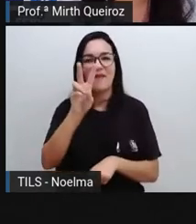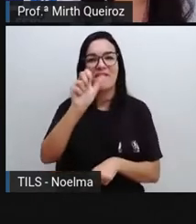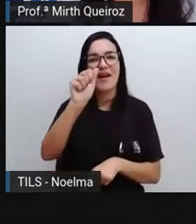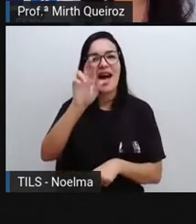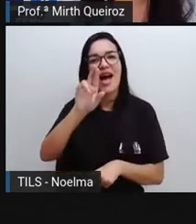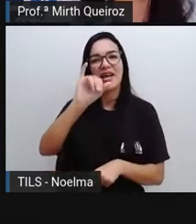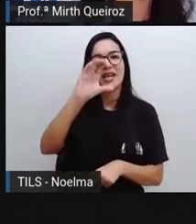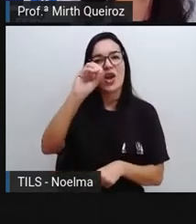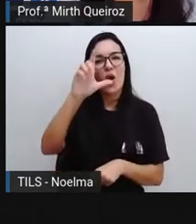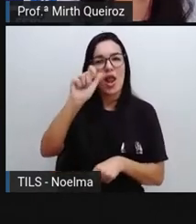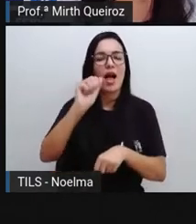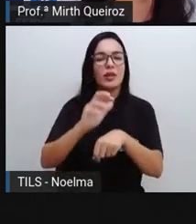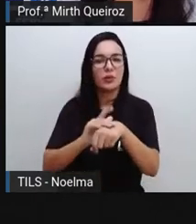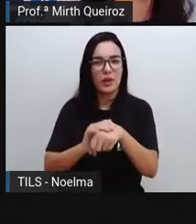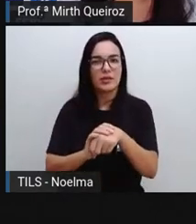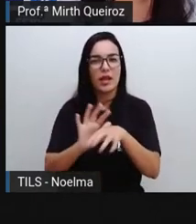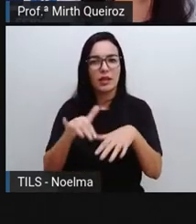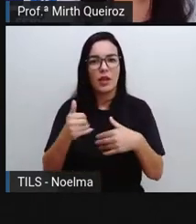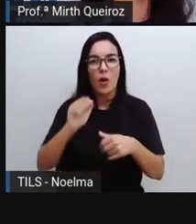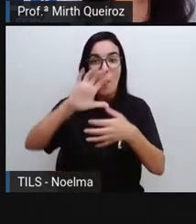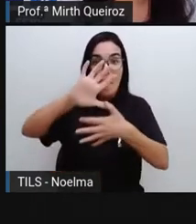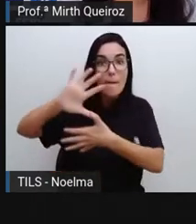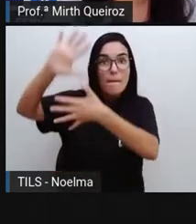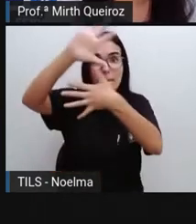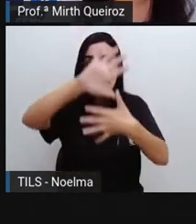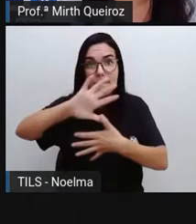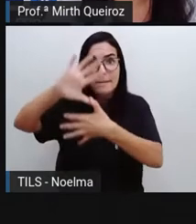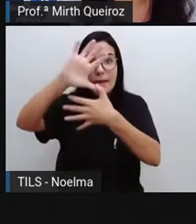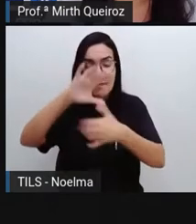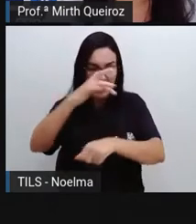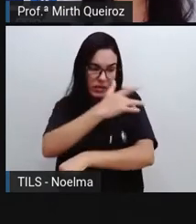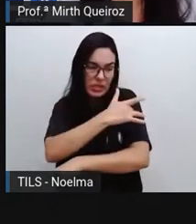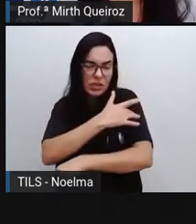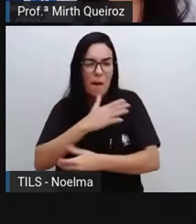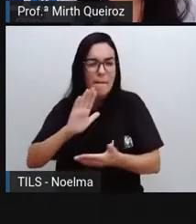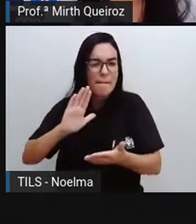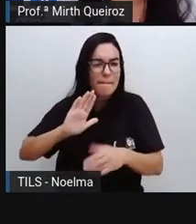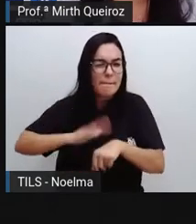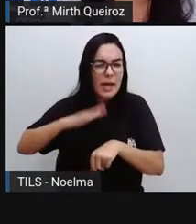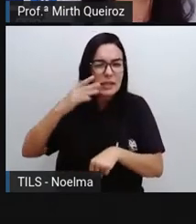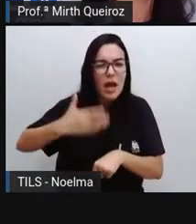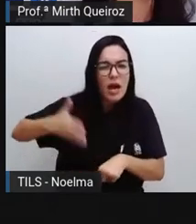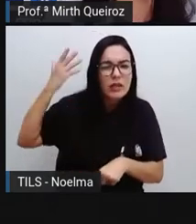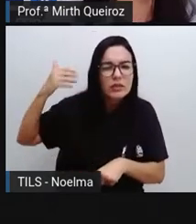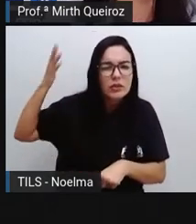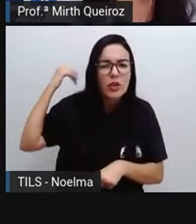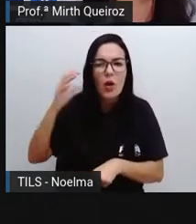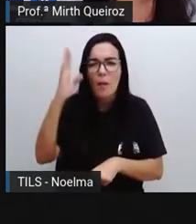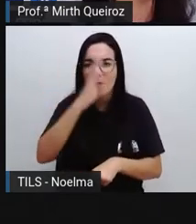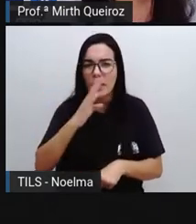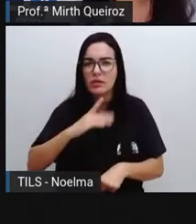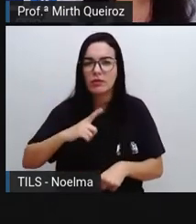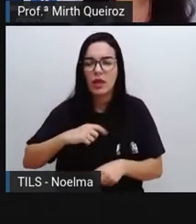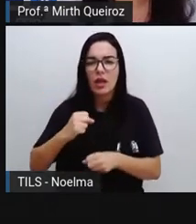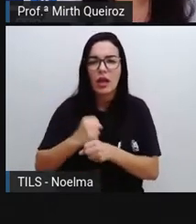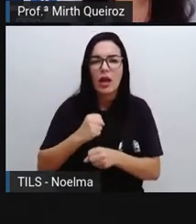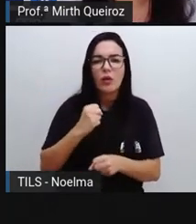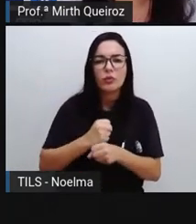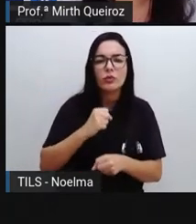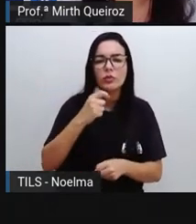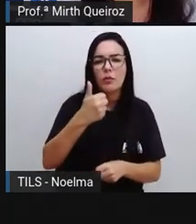a varíola. O mapa de vacinação mais antigo do Brasil, que nós temos hoje, é datado aí de 1